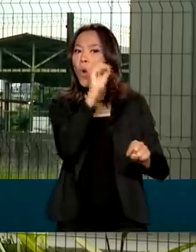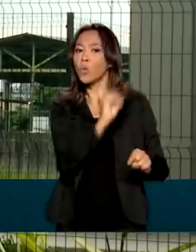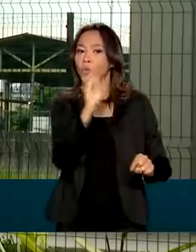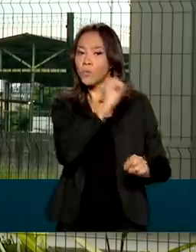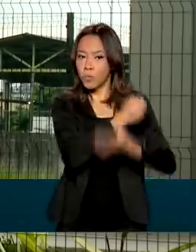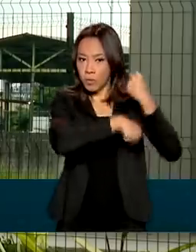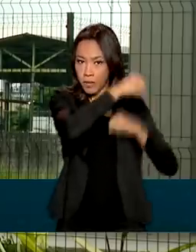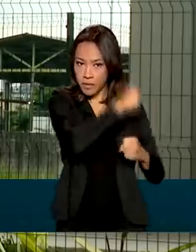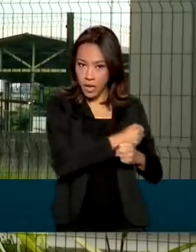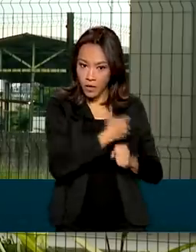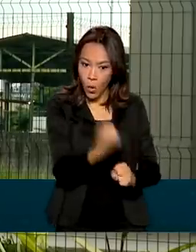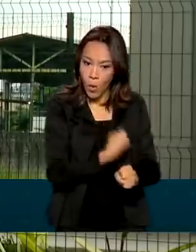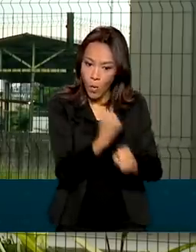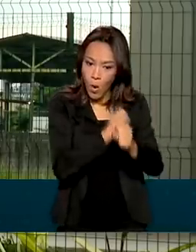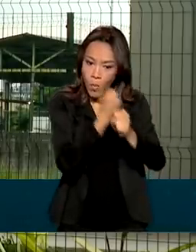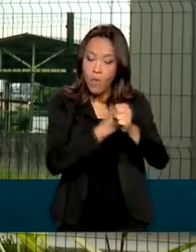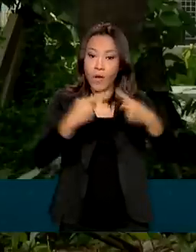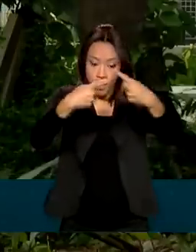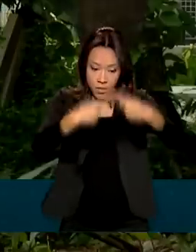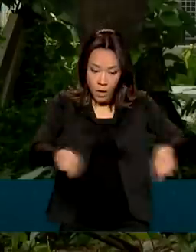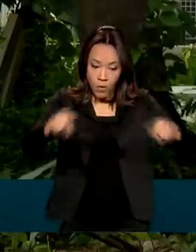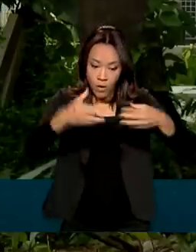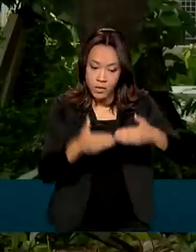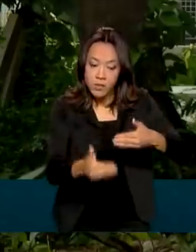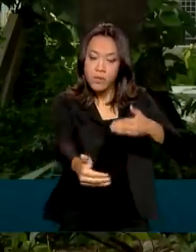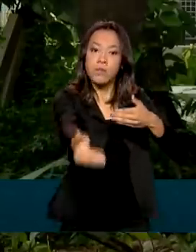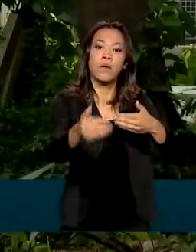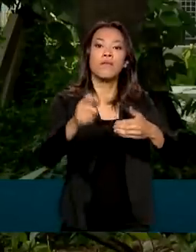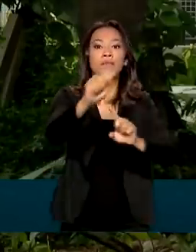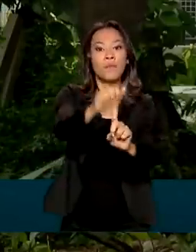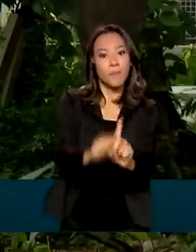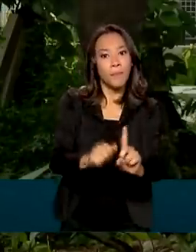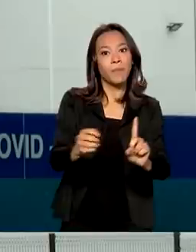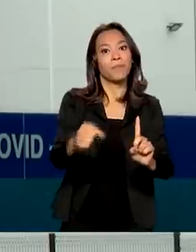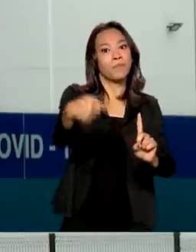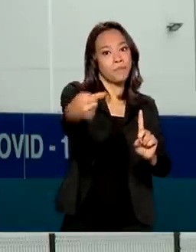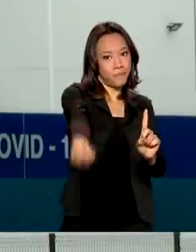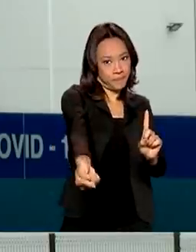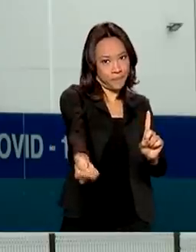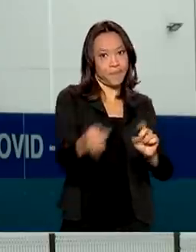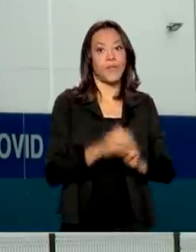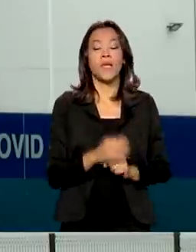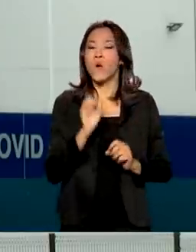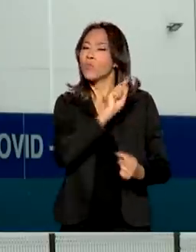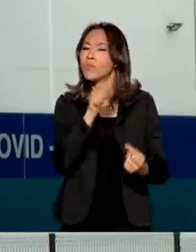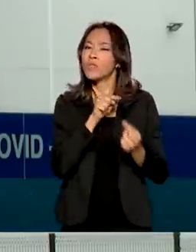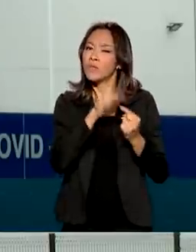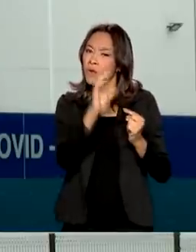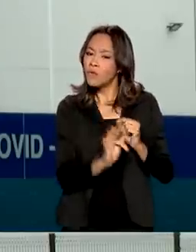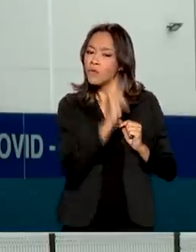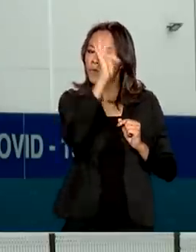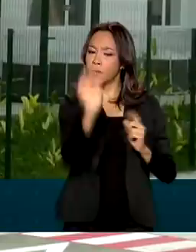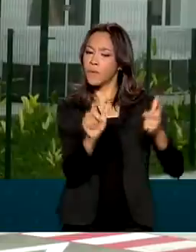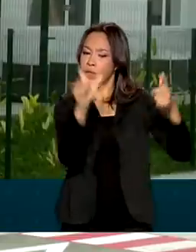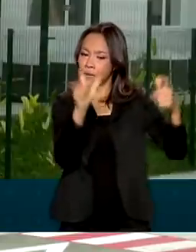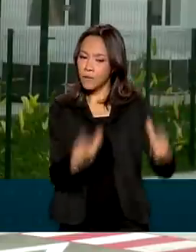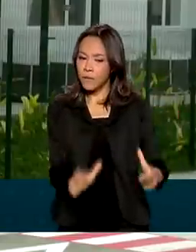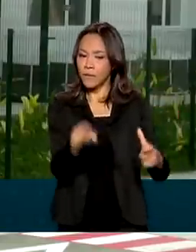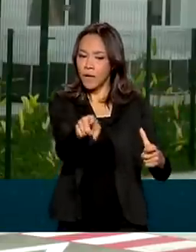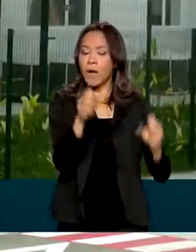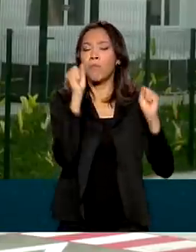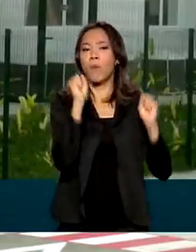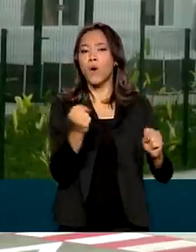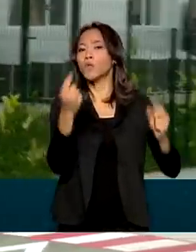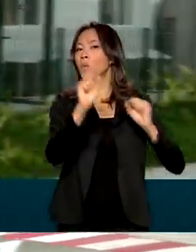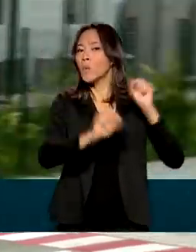passado e a inauguração está prevista para o próximo mês. A ideia é que no futuro, o espaço também possa